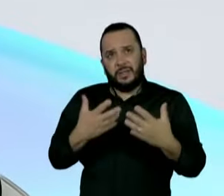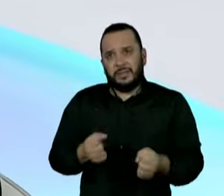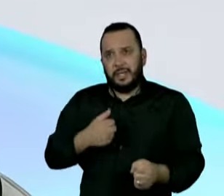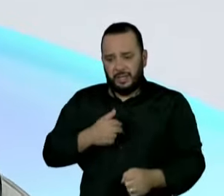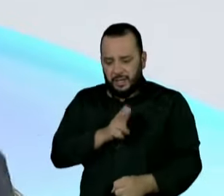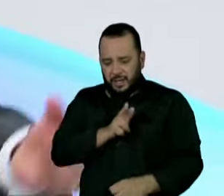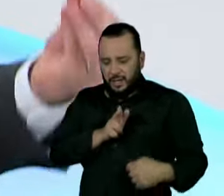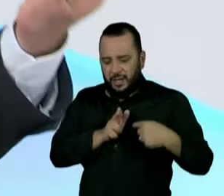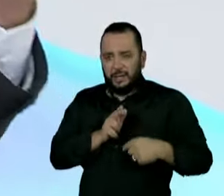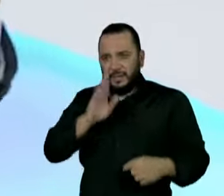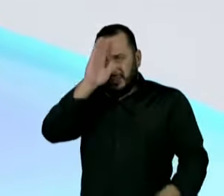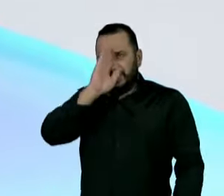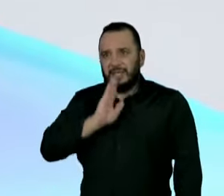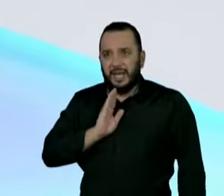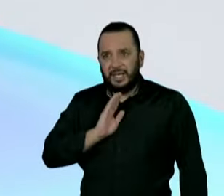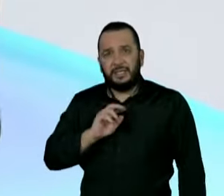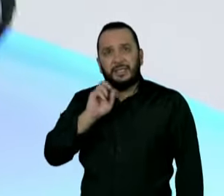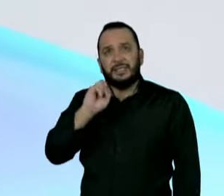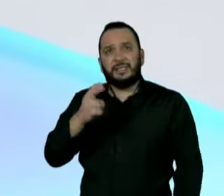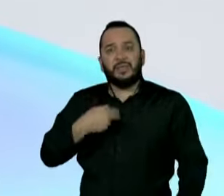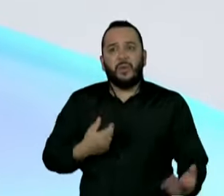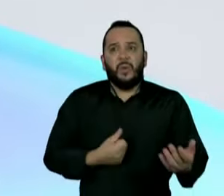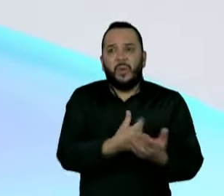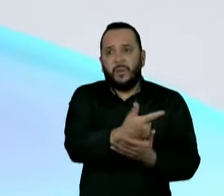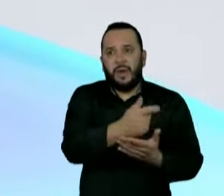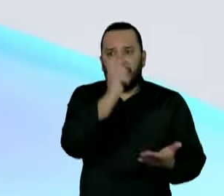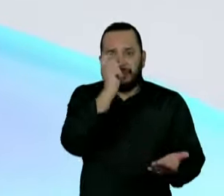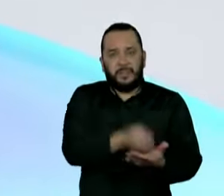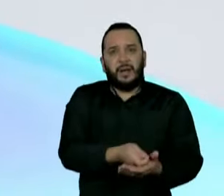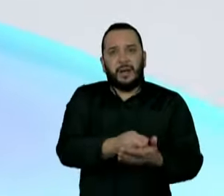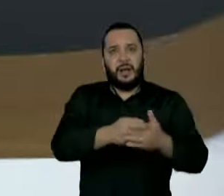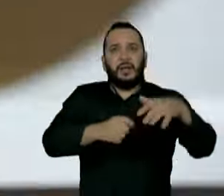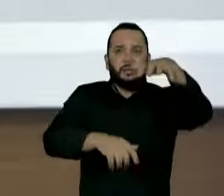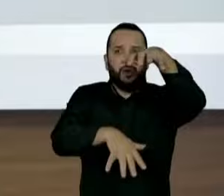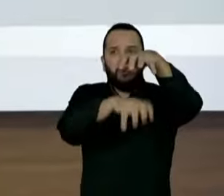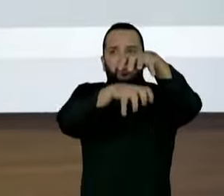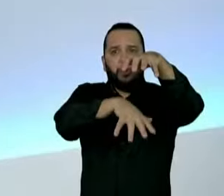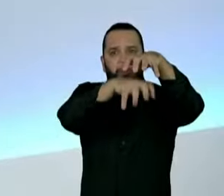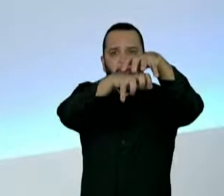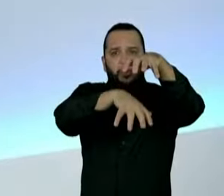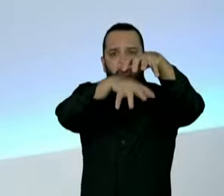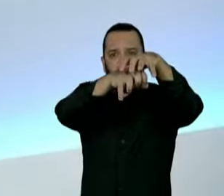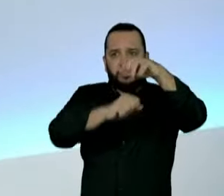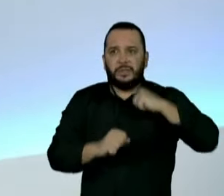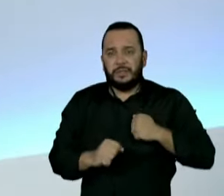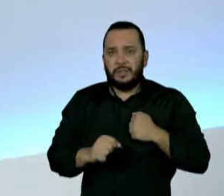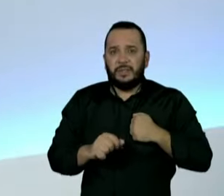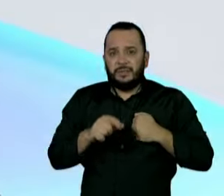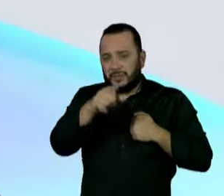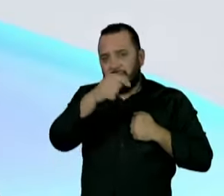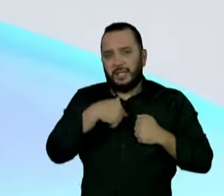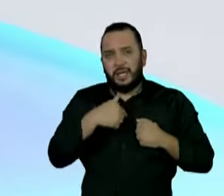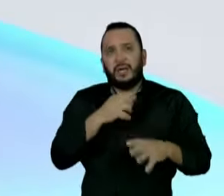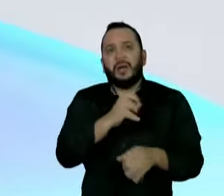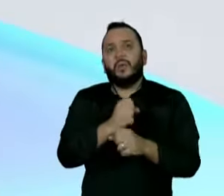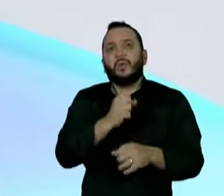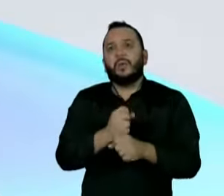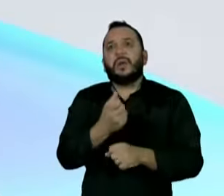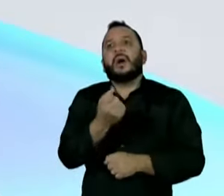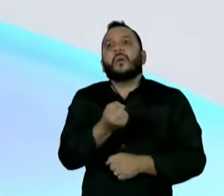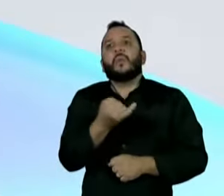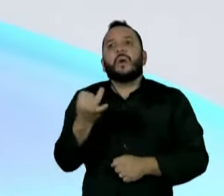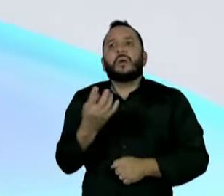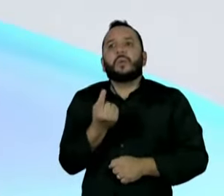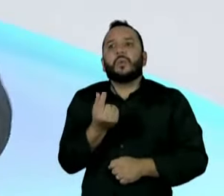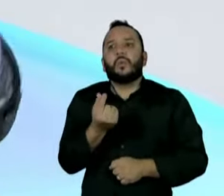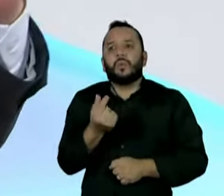gratuitas desde que você comprasse a nuvem guardada. Porque aquilo tudo é guardado. Você calcula quanto custa isso para guardar isso tudo numa